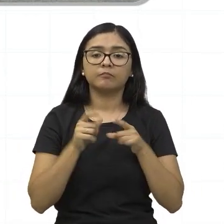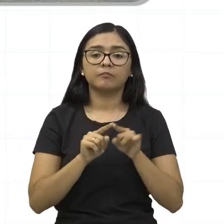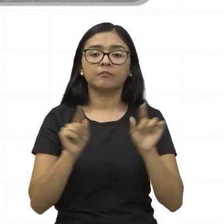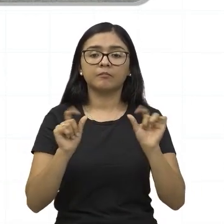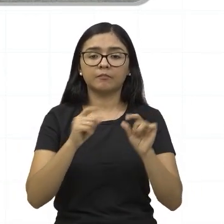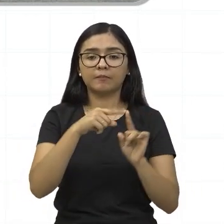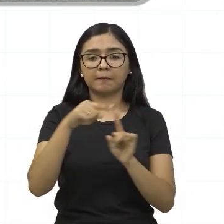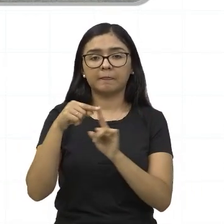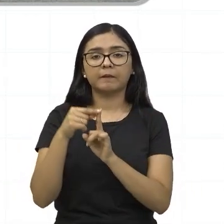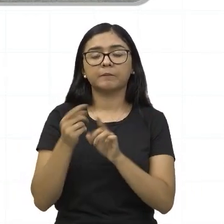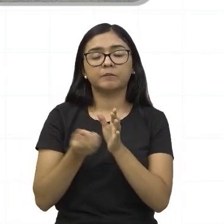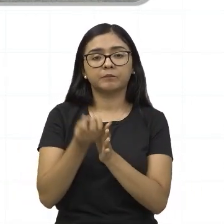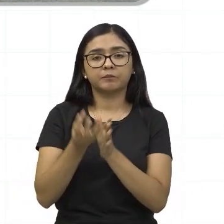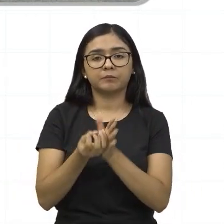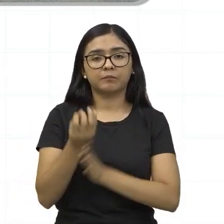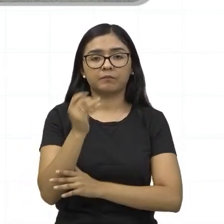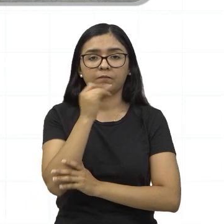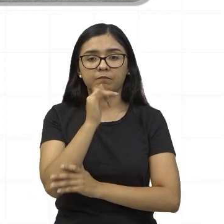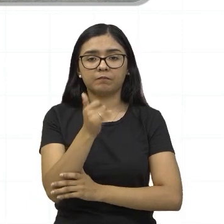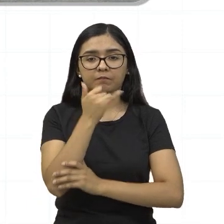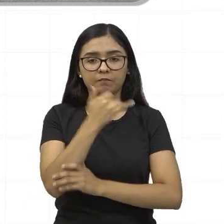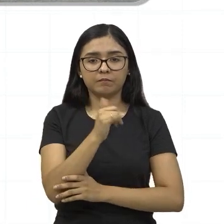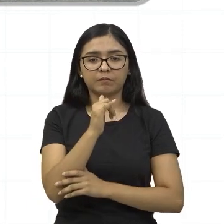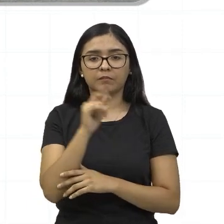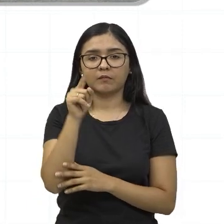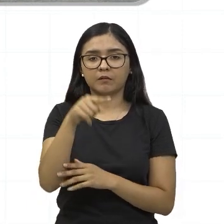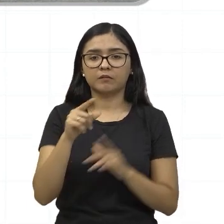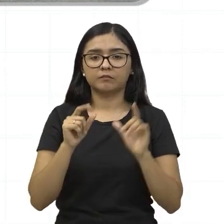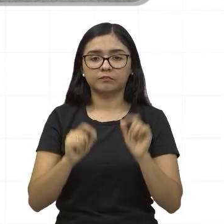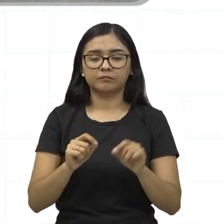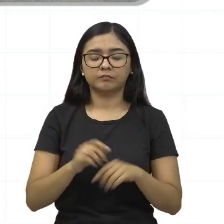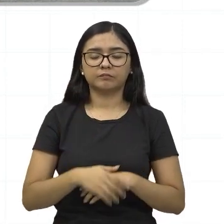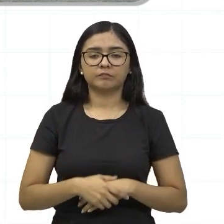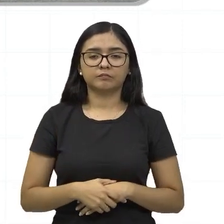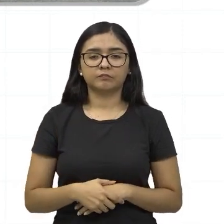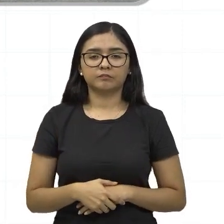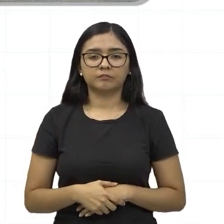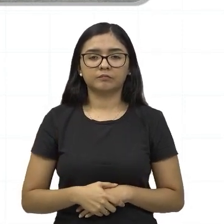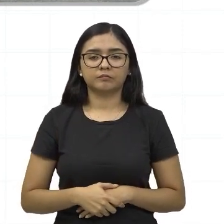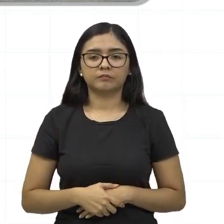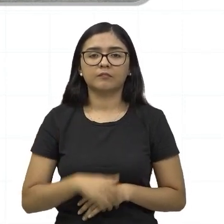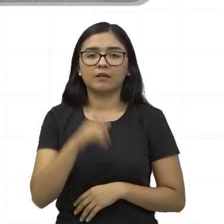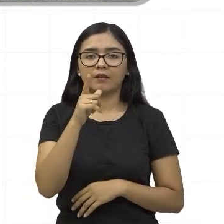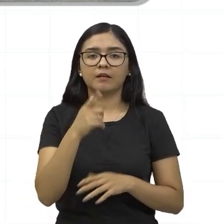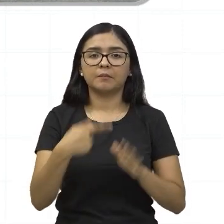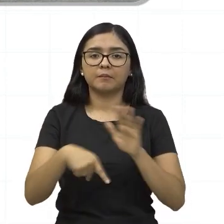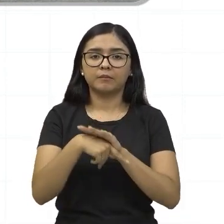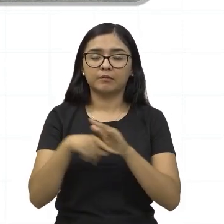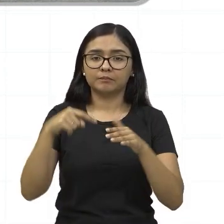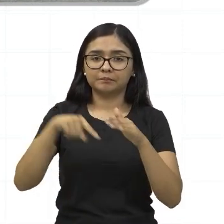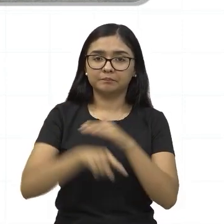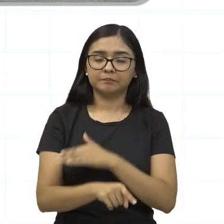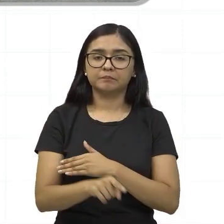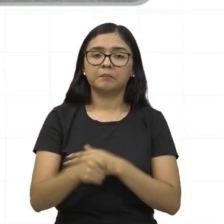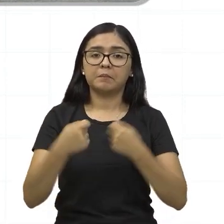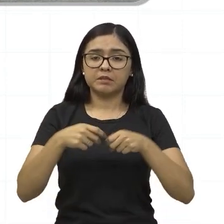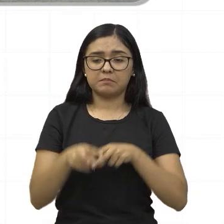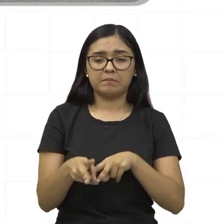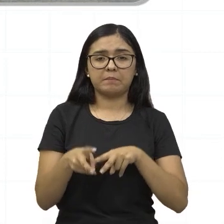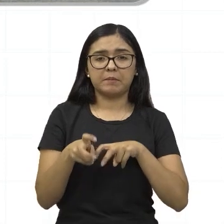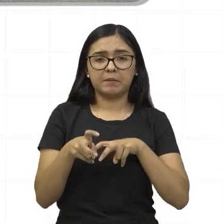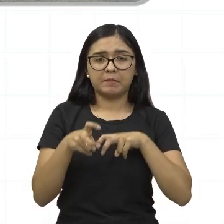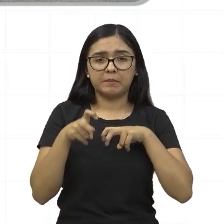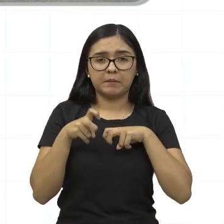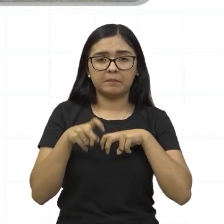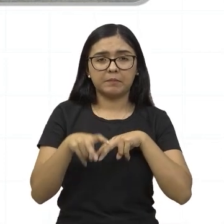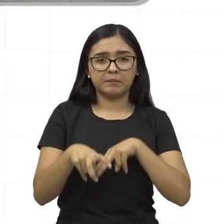fonte de energia, né, que ela vem ali de forma subterrânea, é necessário fazer perfurações,